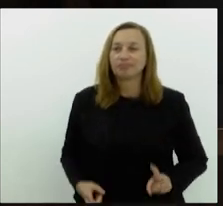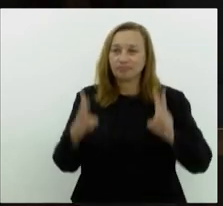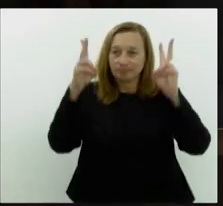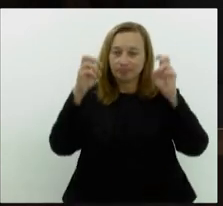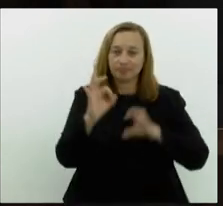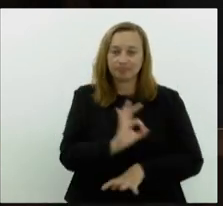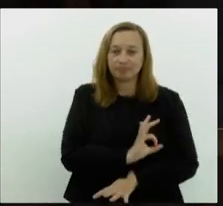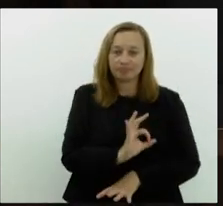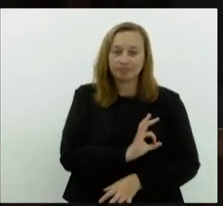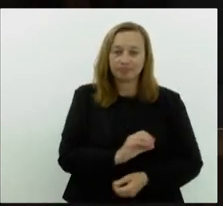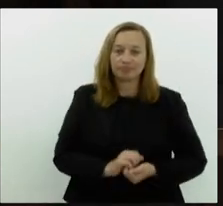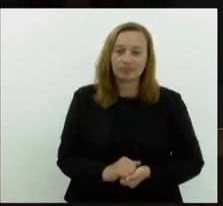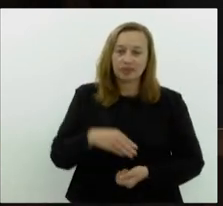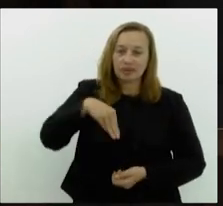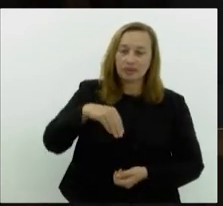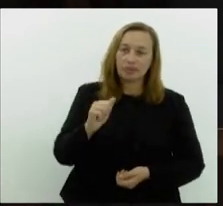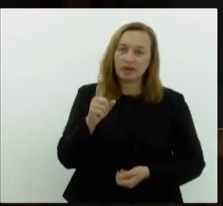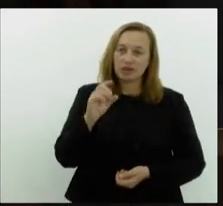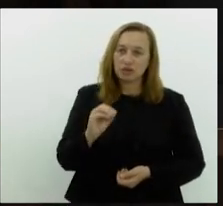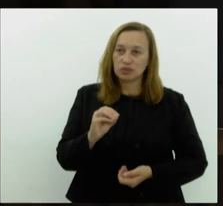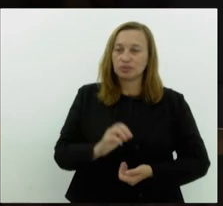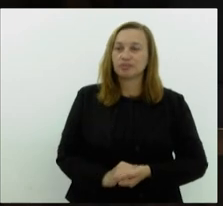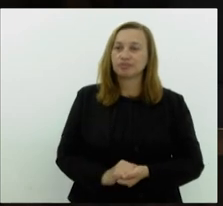Policial, Márcio Galberto,